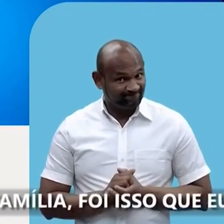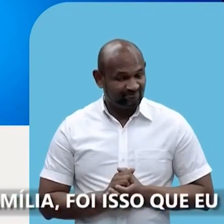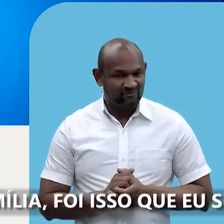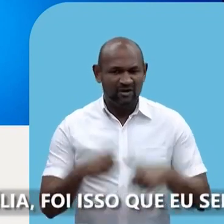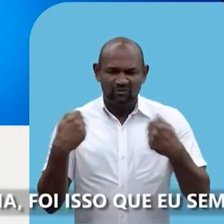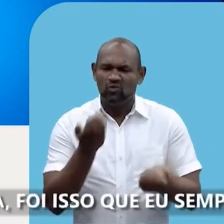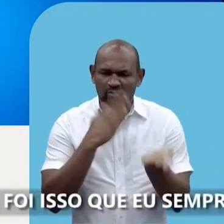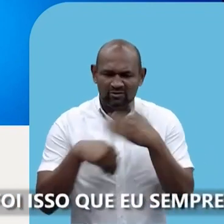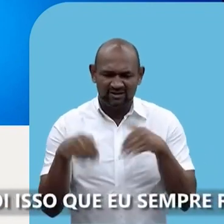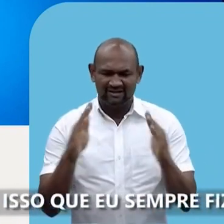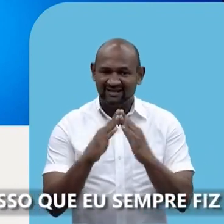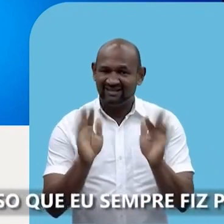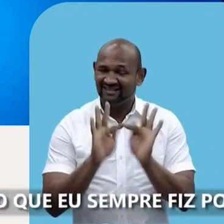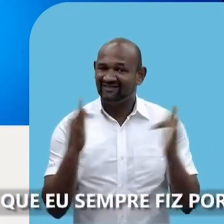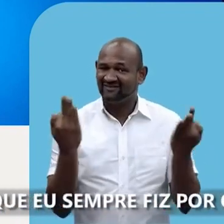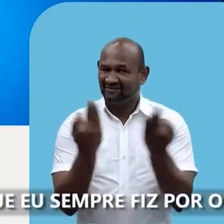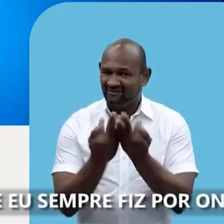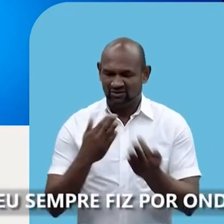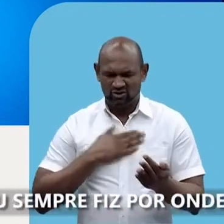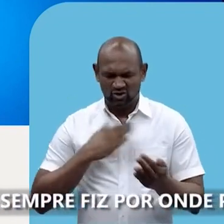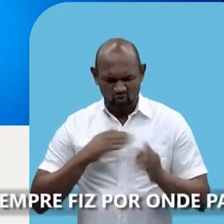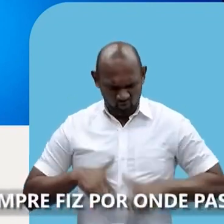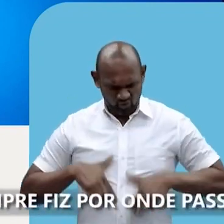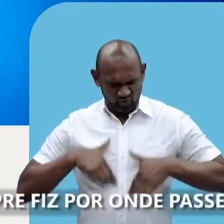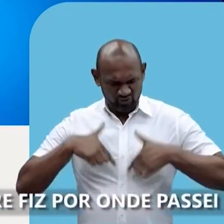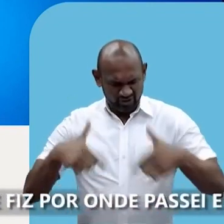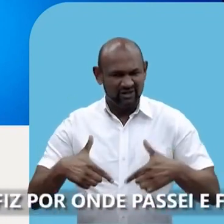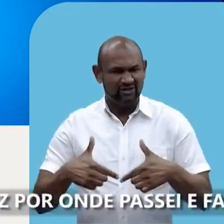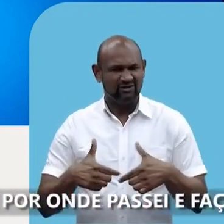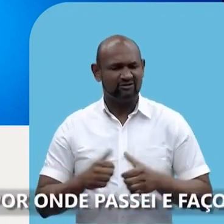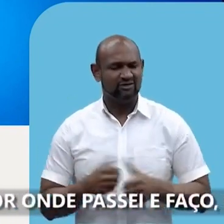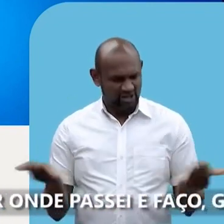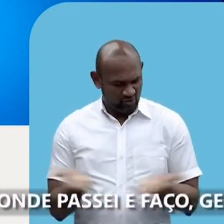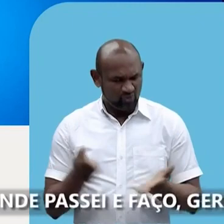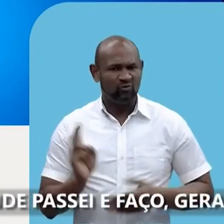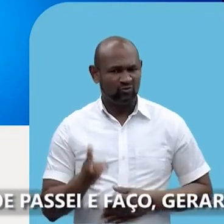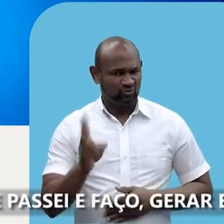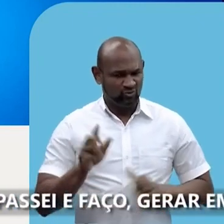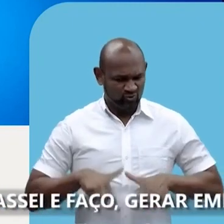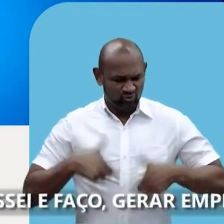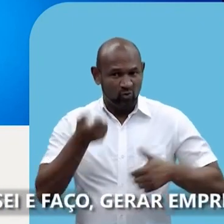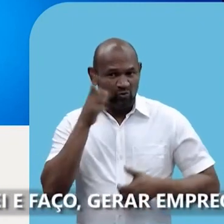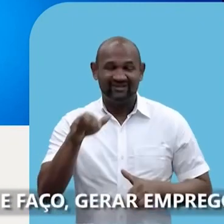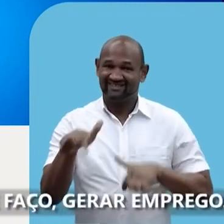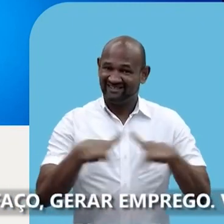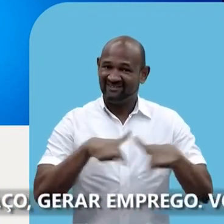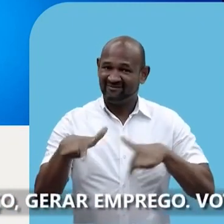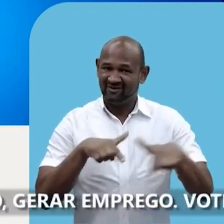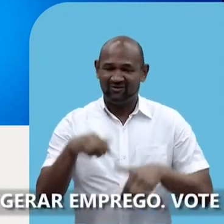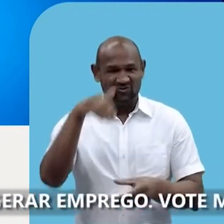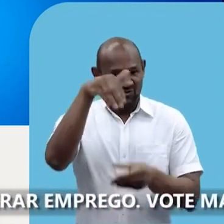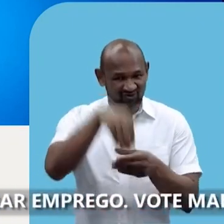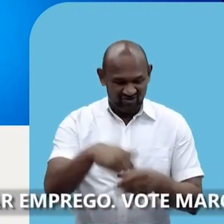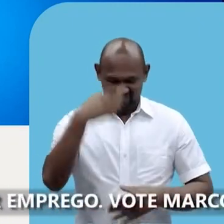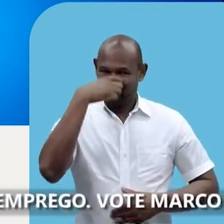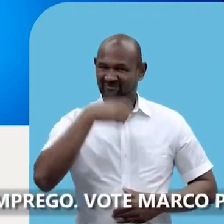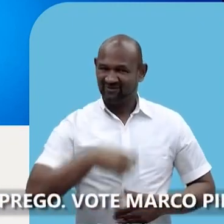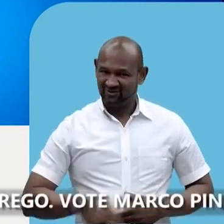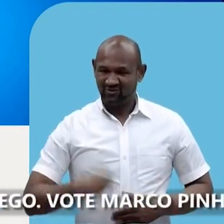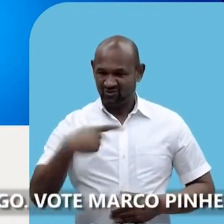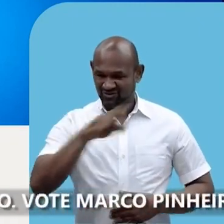povo precisa. Comida na mesa da família. Foi isso que eu sempre fiz por onde passei. E faço. Gerar emprego.